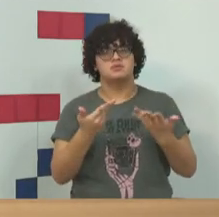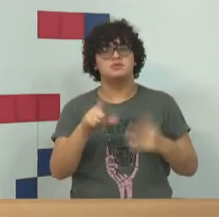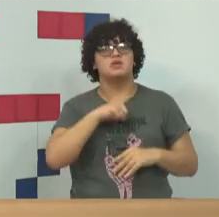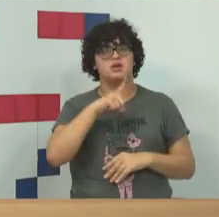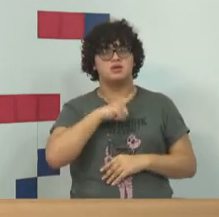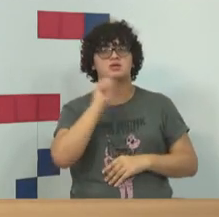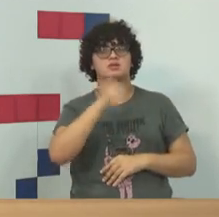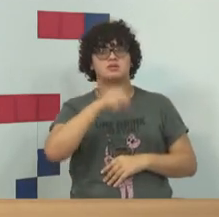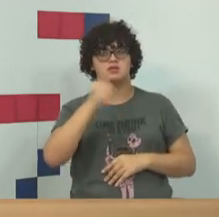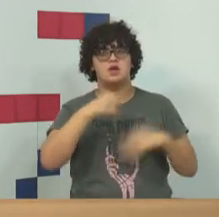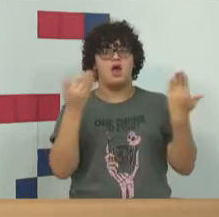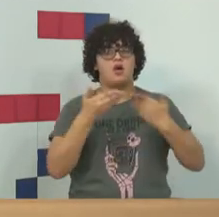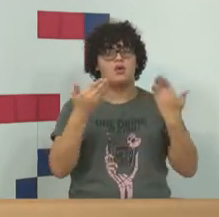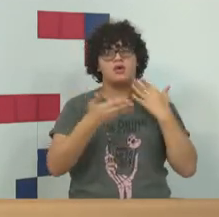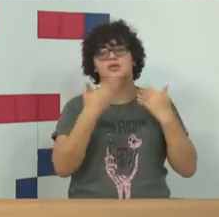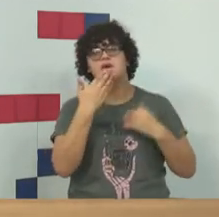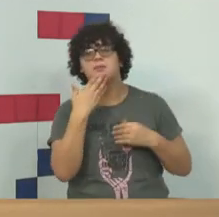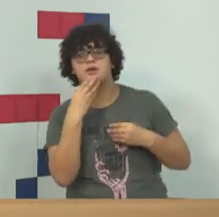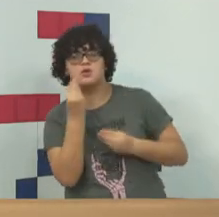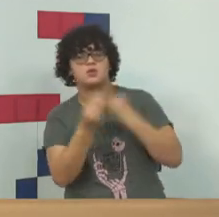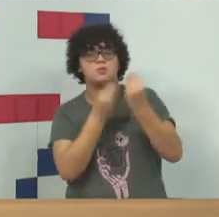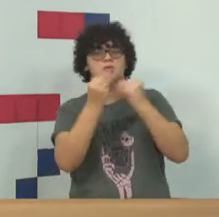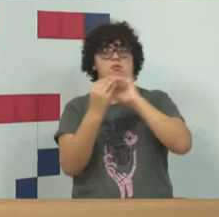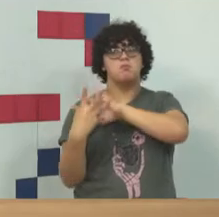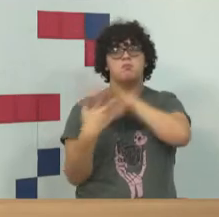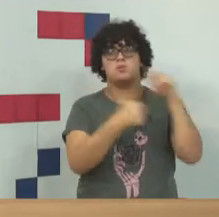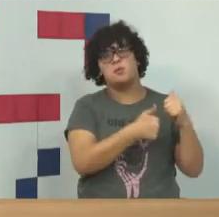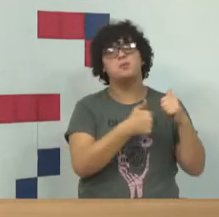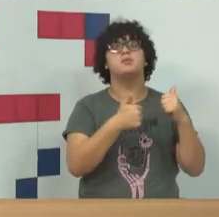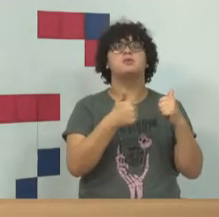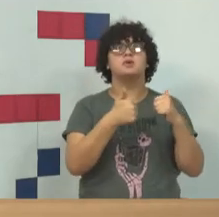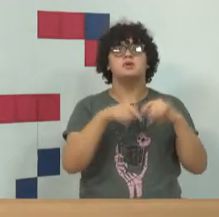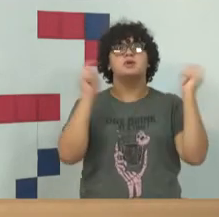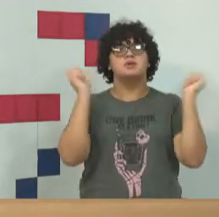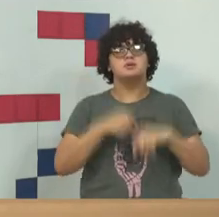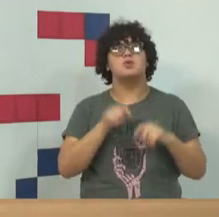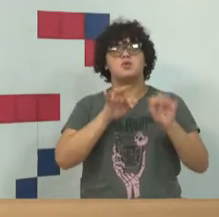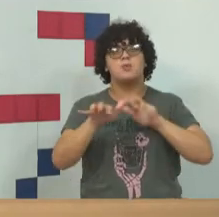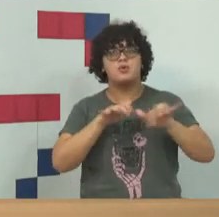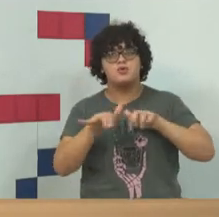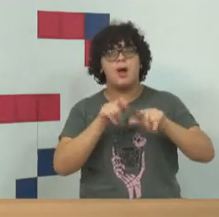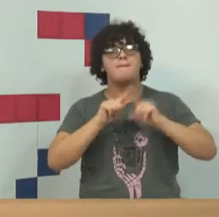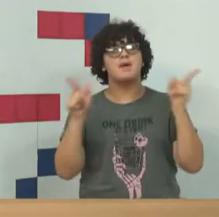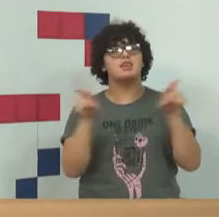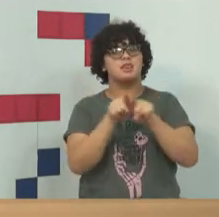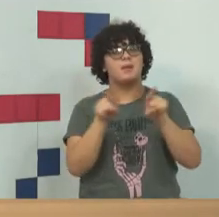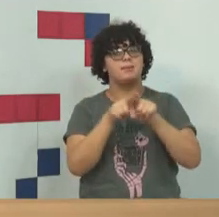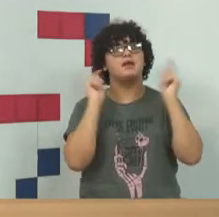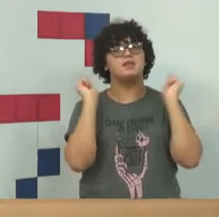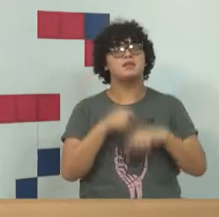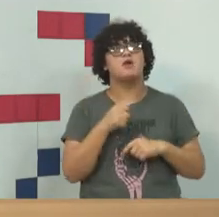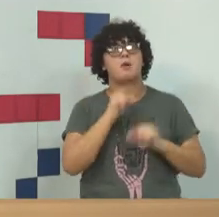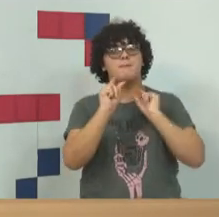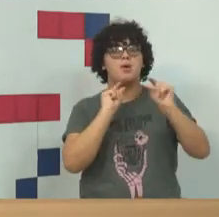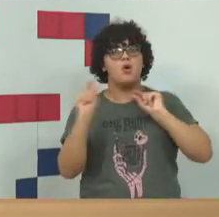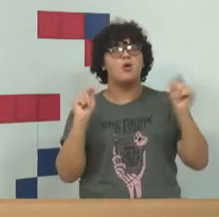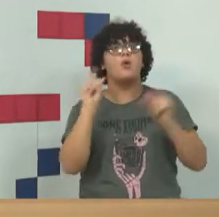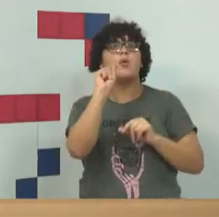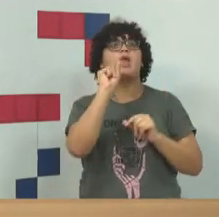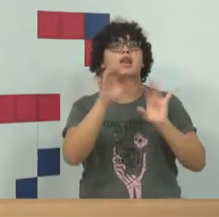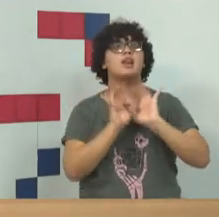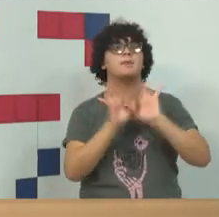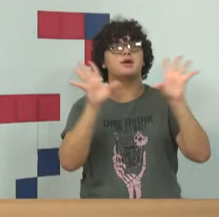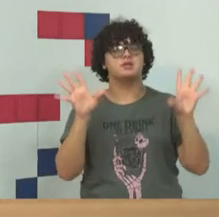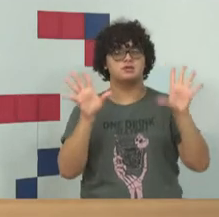a democratização do mundo através dos computadores, mas eles também cerceiam um pouco essa nossa liberdade,